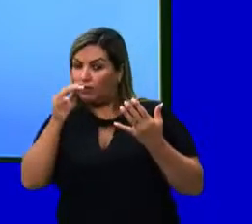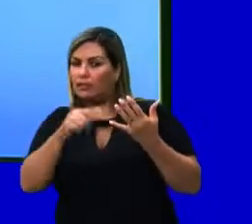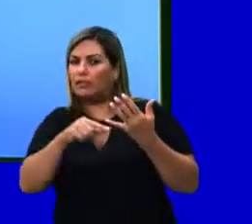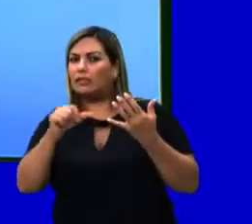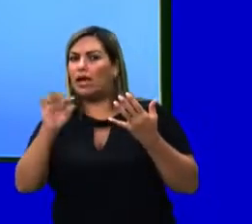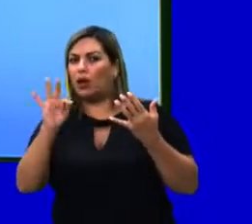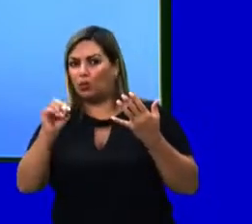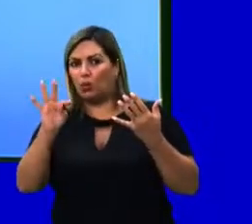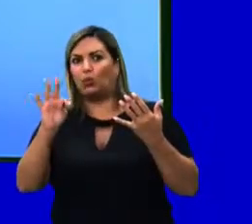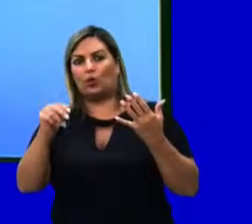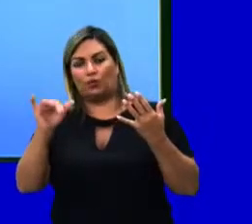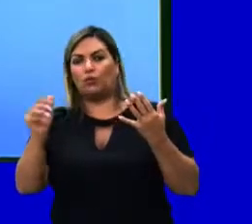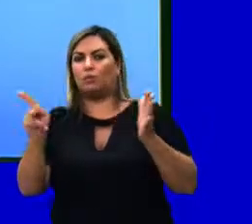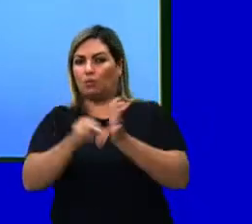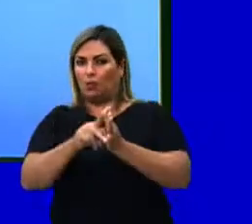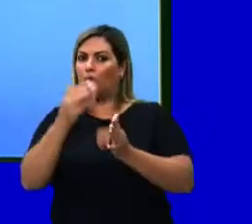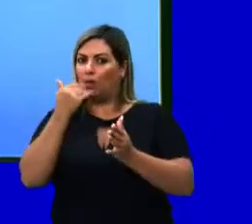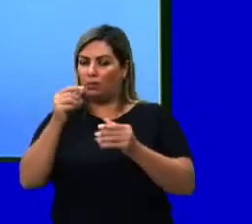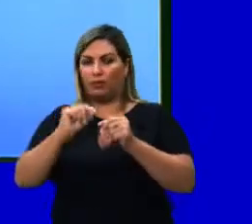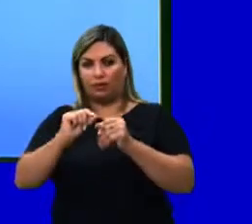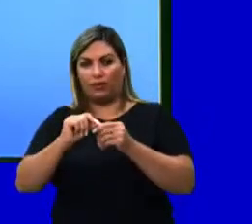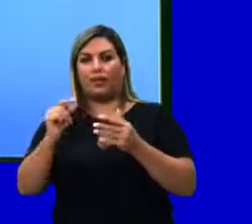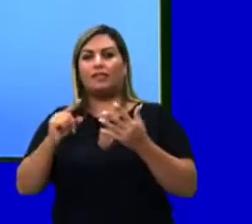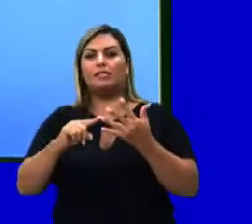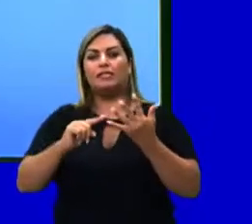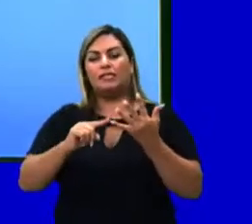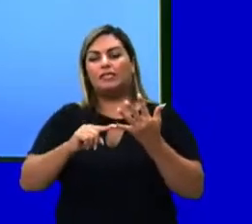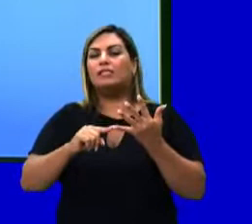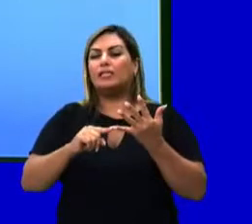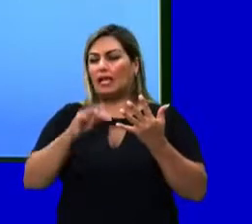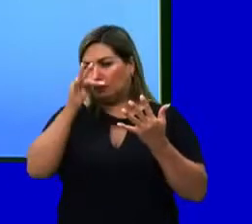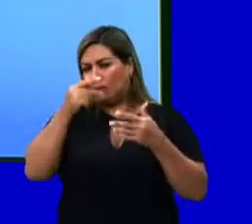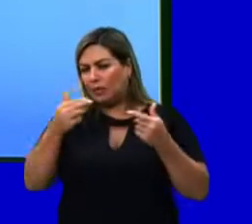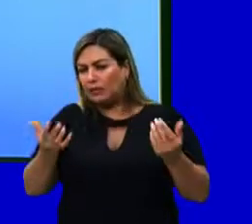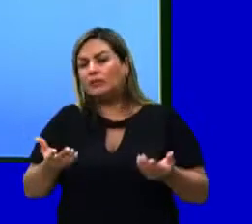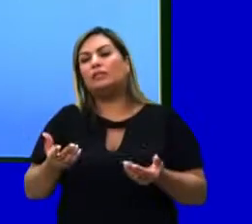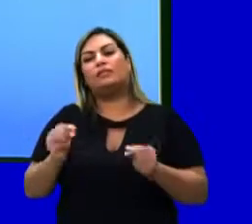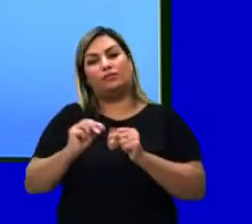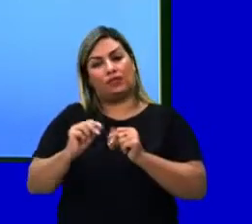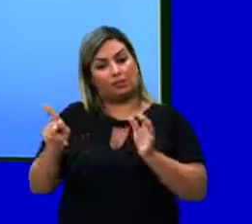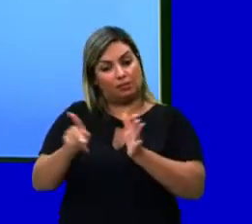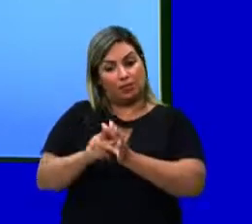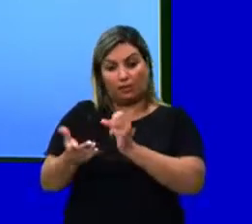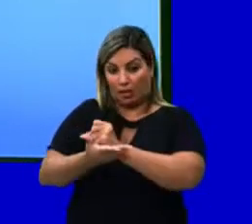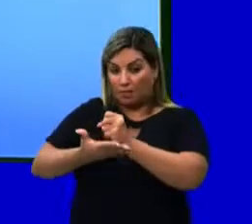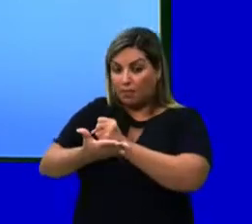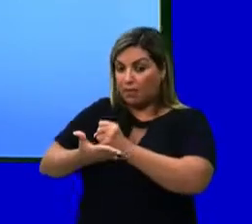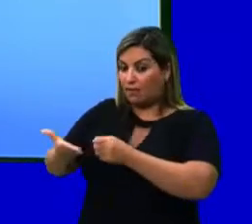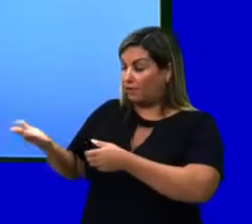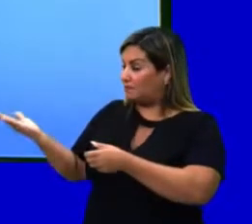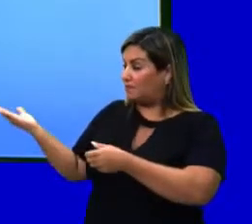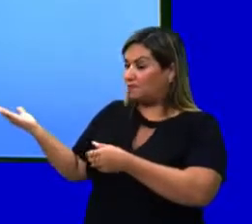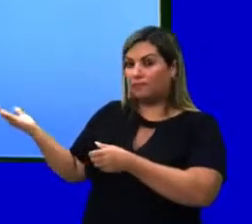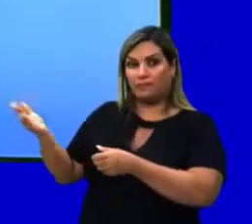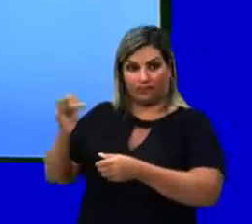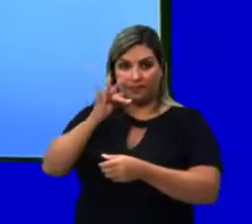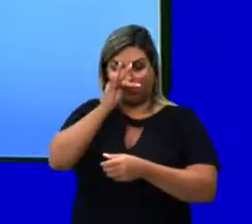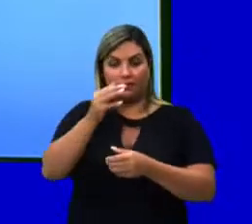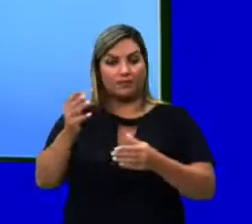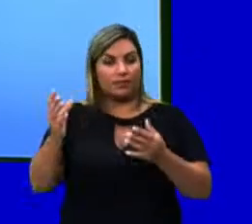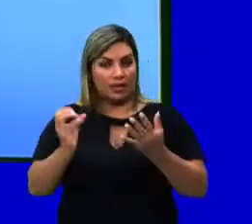fotossintetizantes e quimiosintetizantes. Então, a base das cadeias